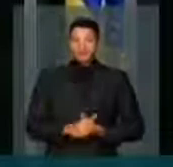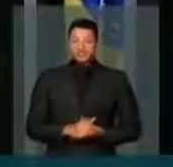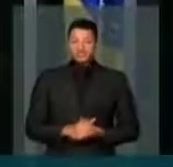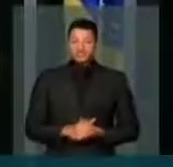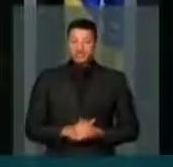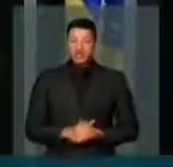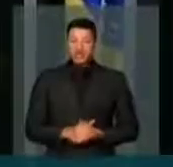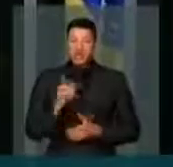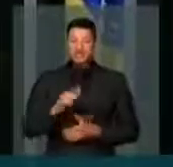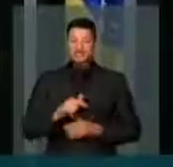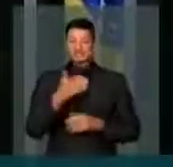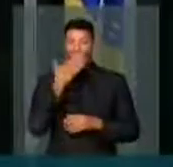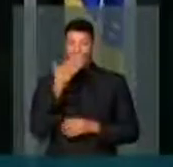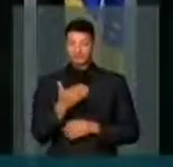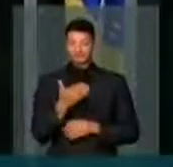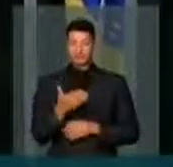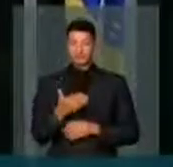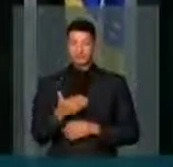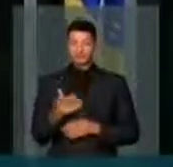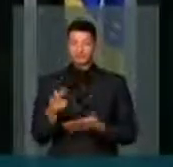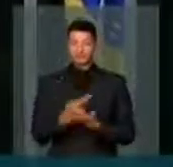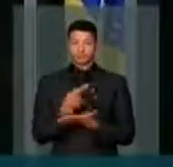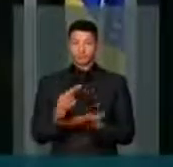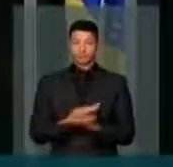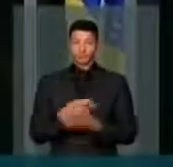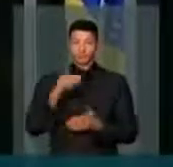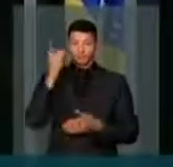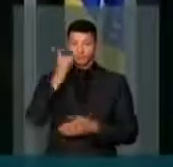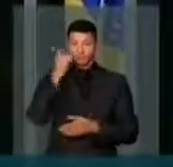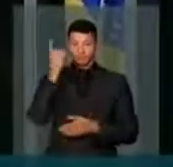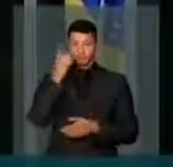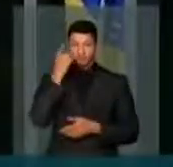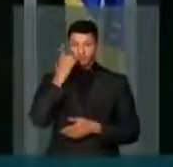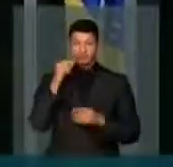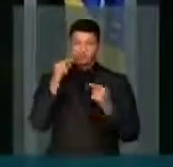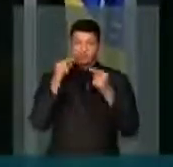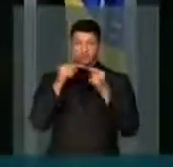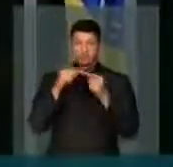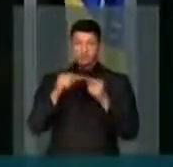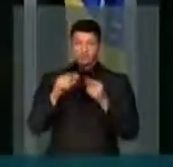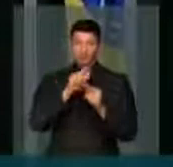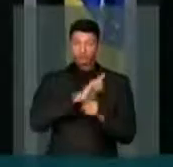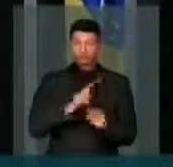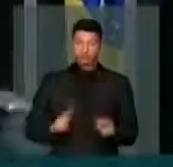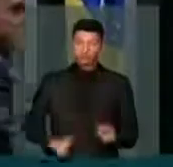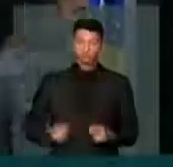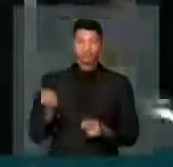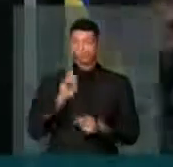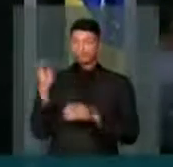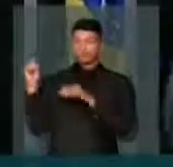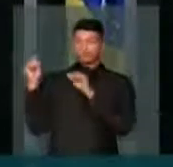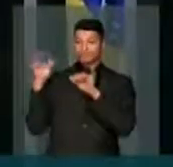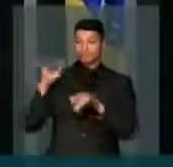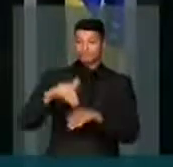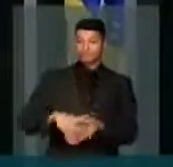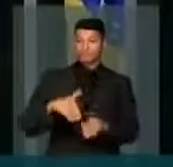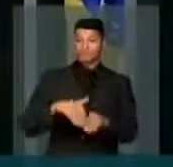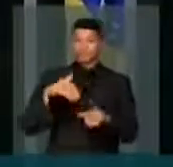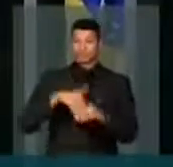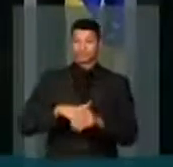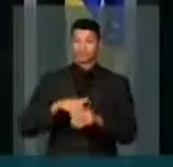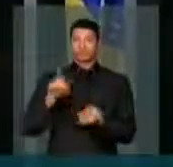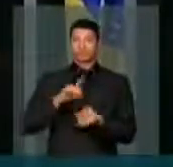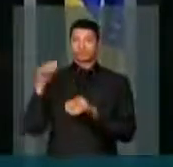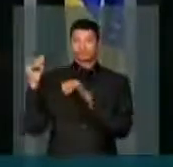É uma maneira abstrata dos deputados de acordo com o governo não virem aqui votar,